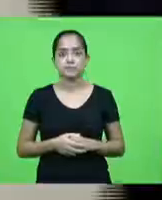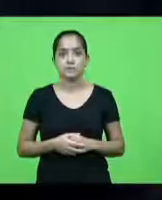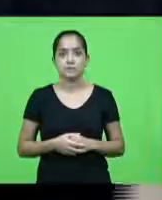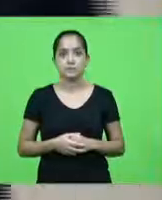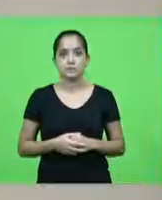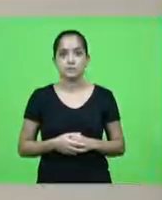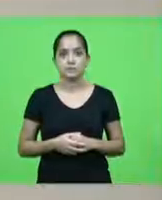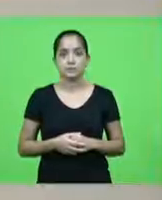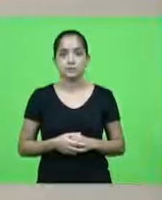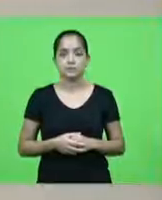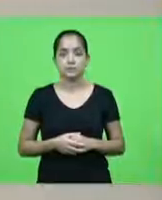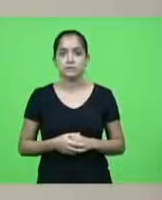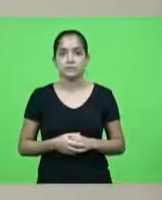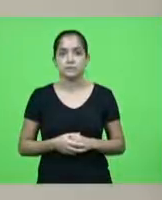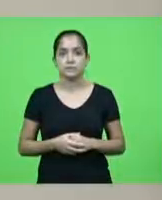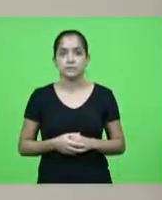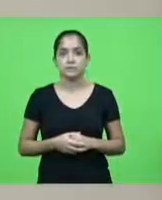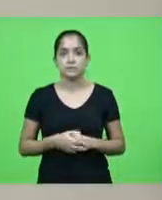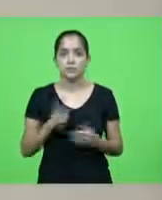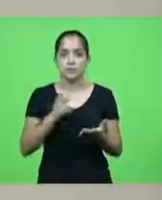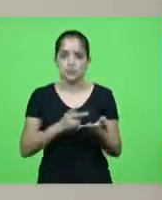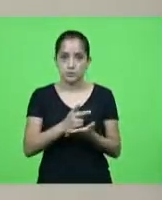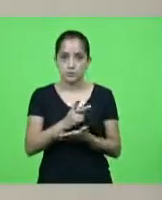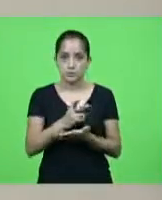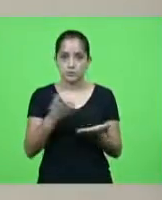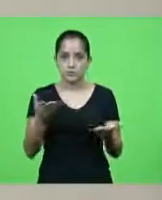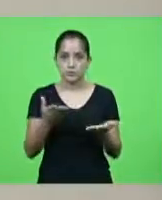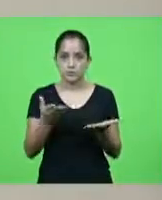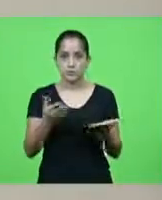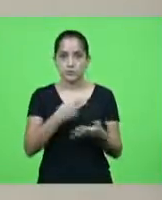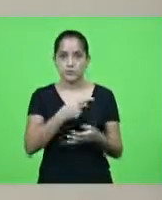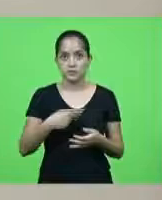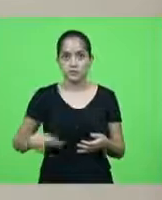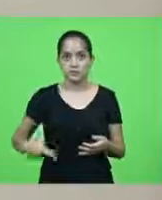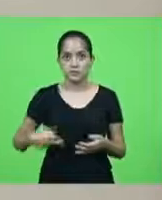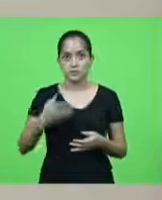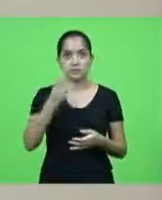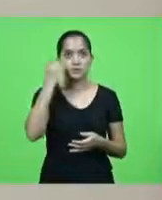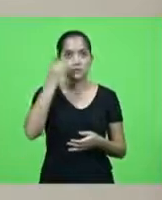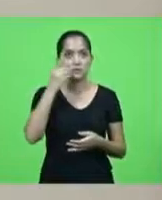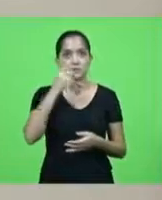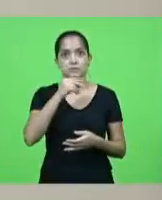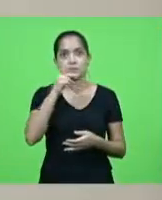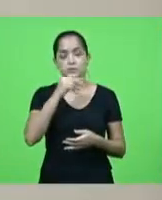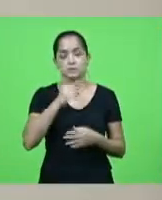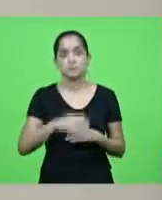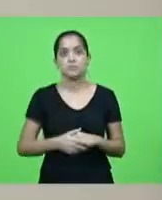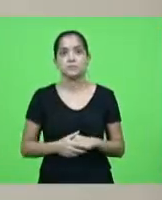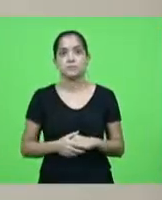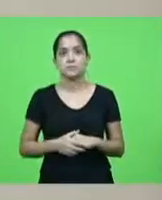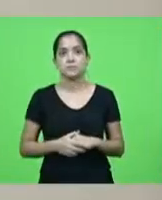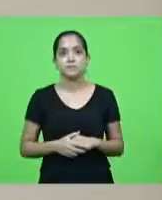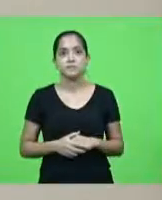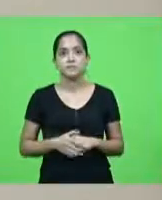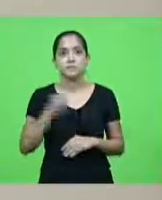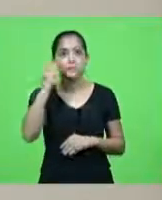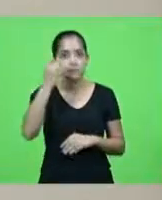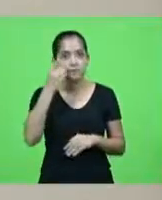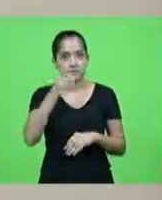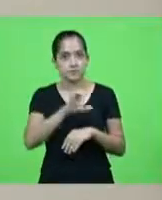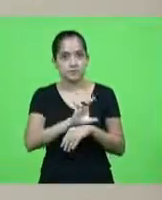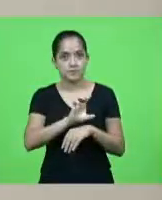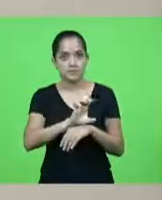dando continuidade presidente Kennedy Nunes grande grande deputado estadual colega